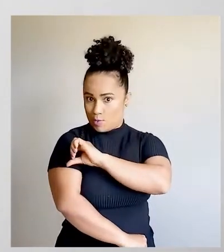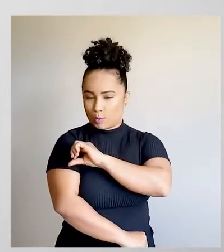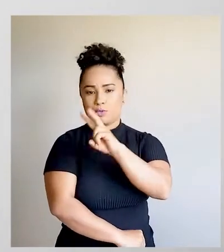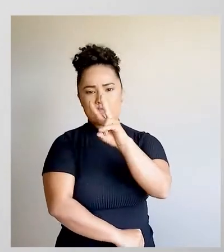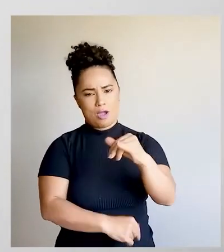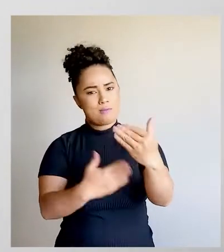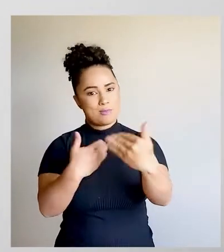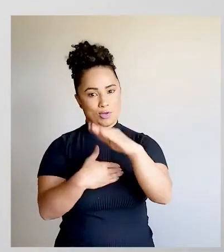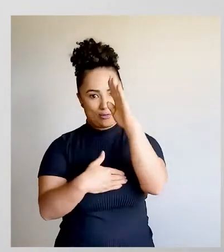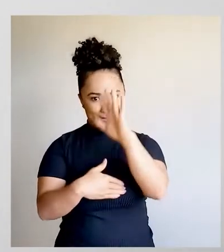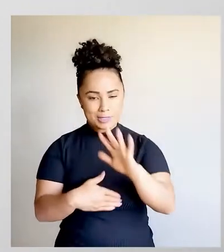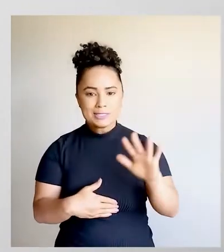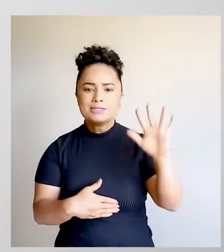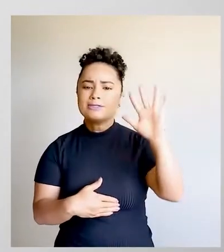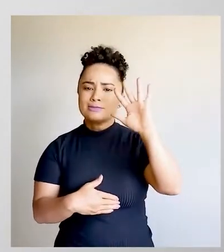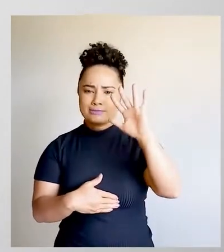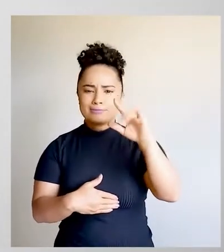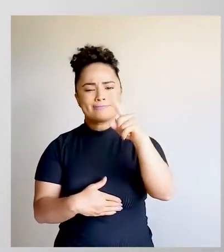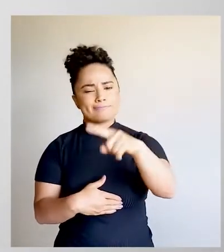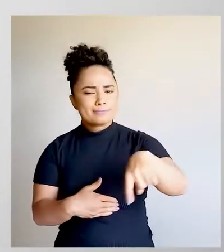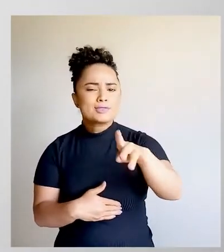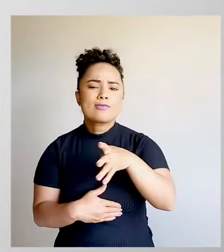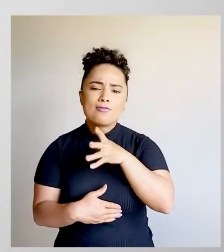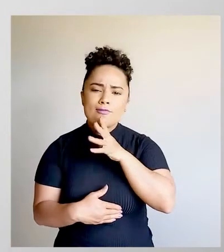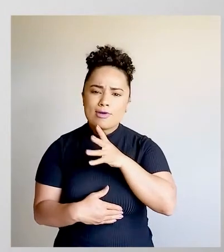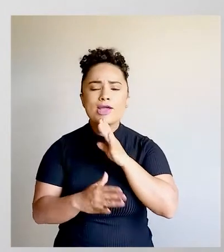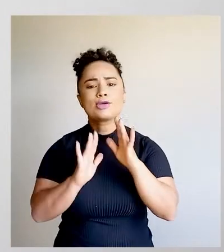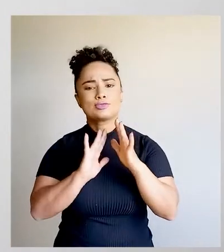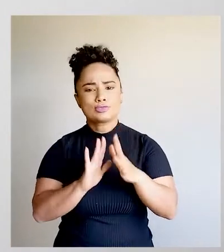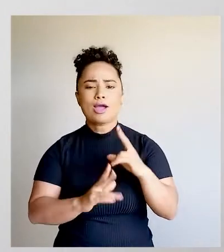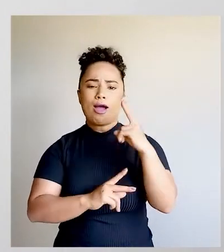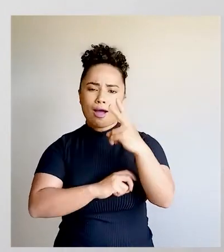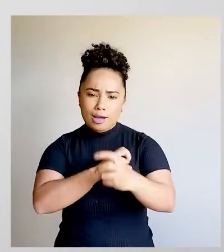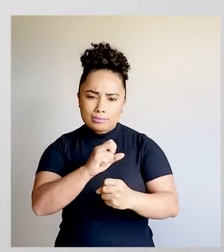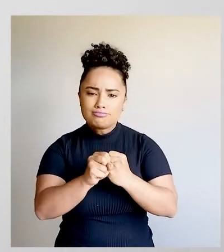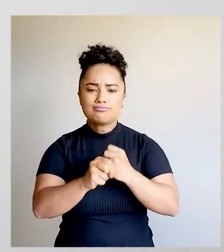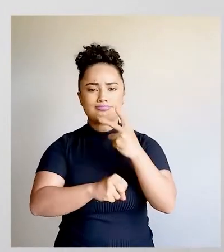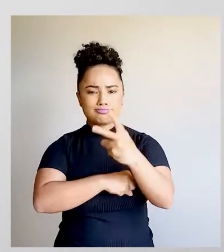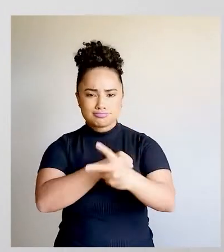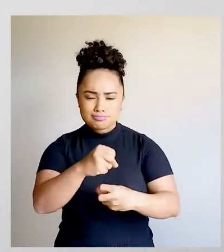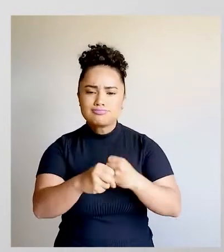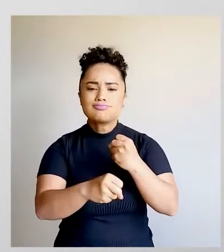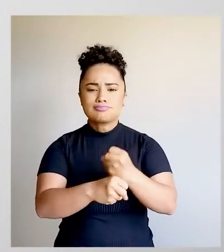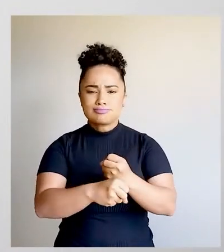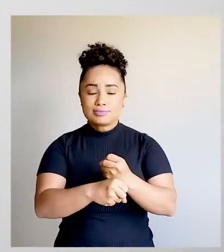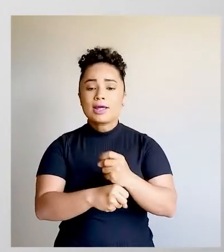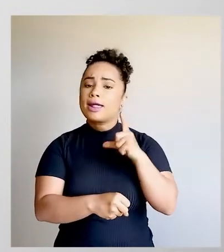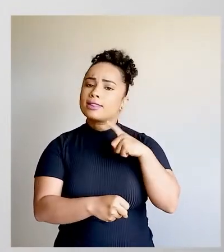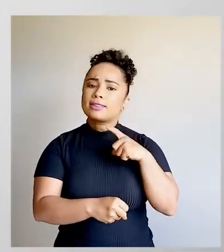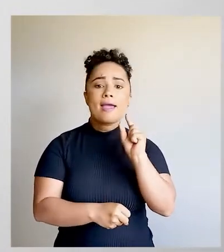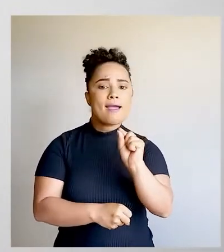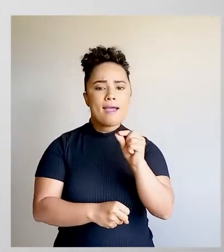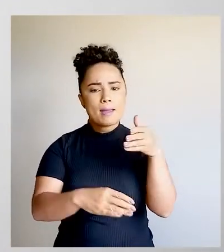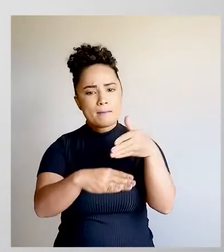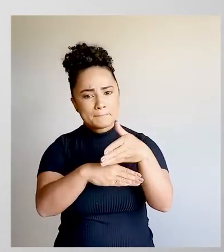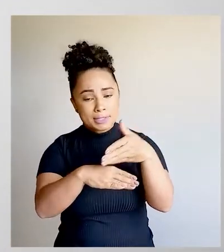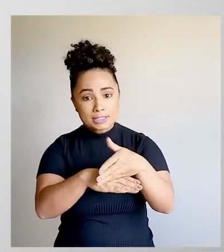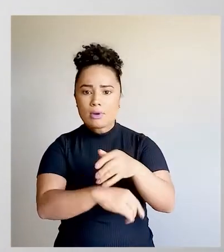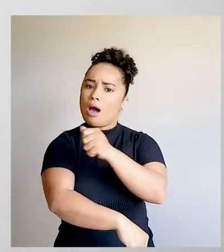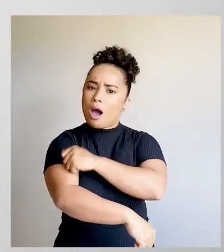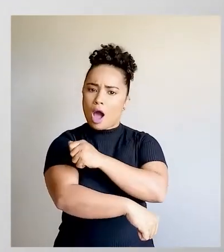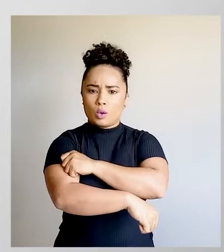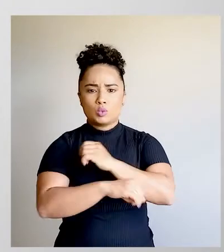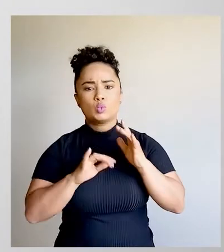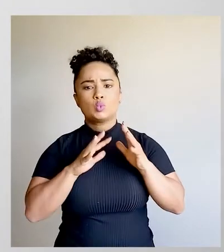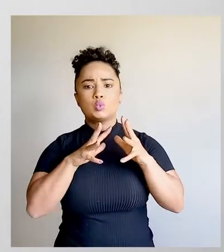fazer a prova Brasil. Aquela avaliação realizada a cada dois anos e que participam todos os estudantes